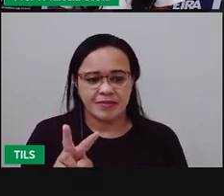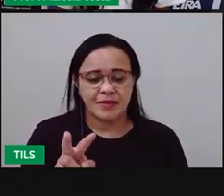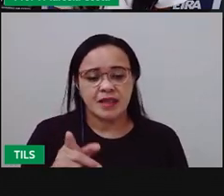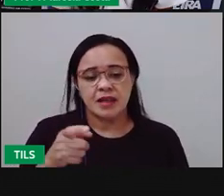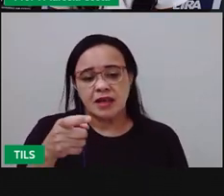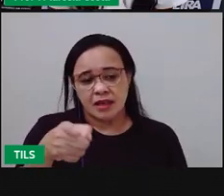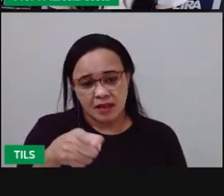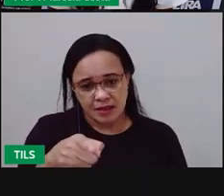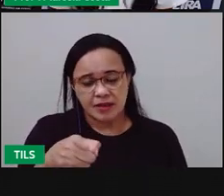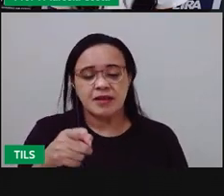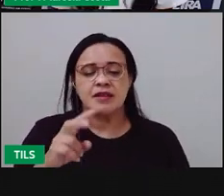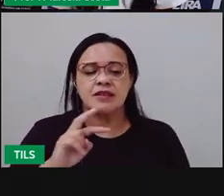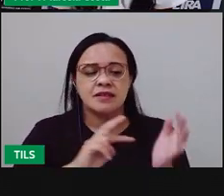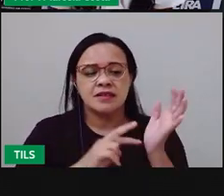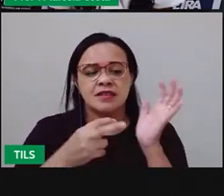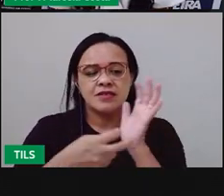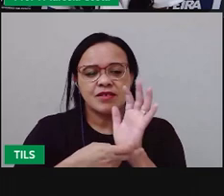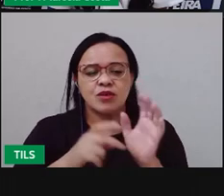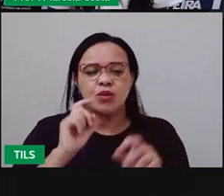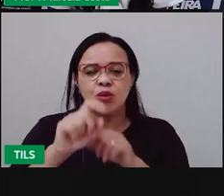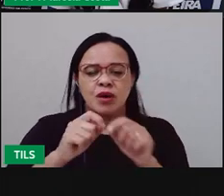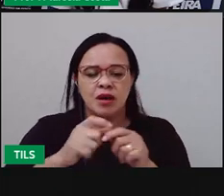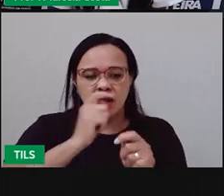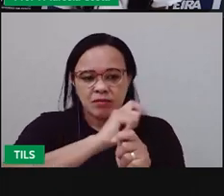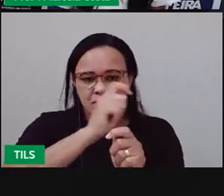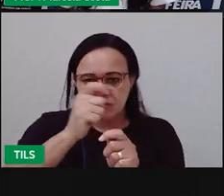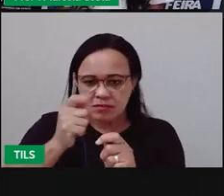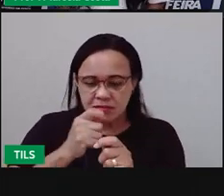gravura no isofor.